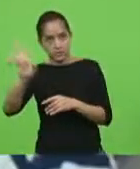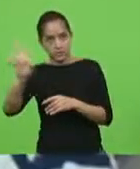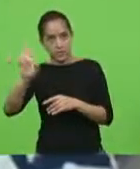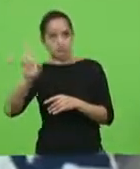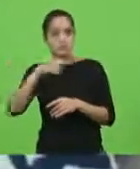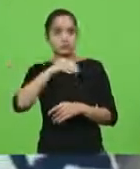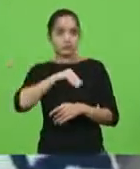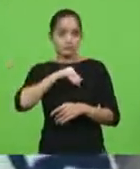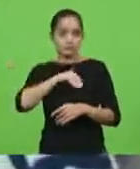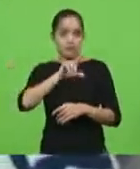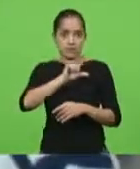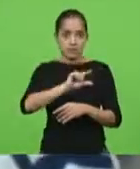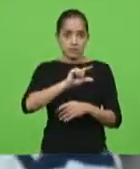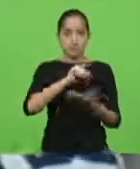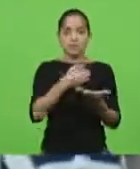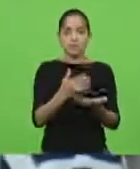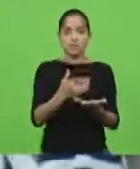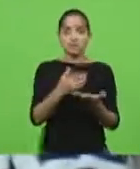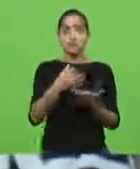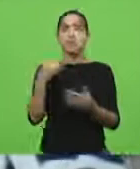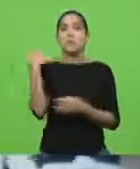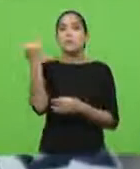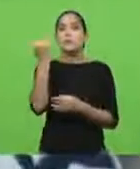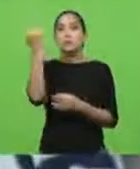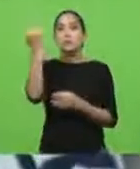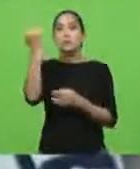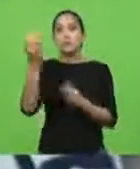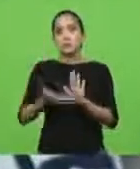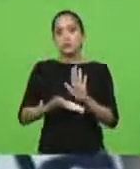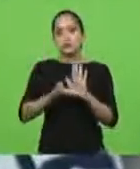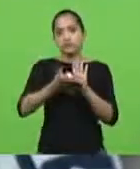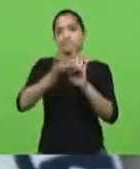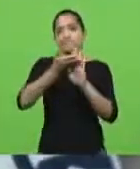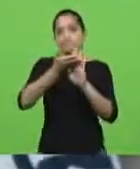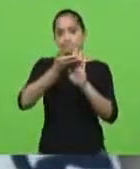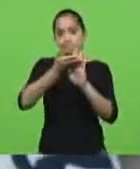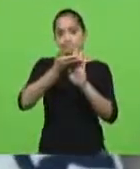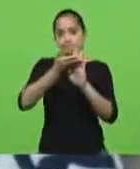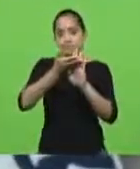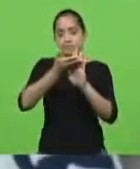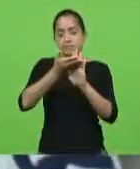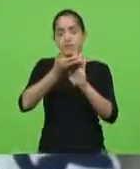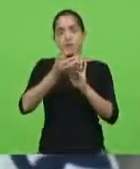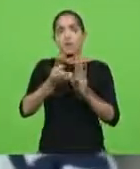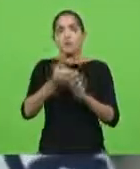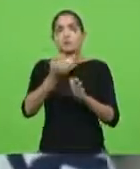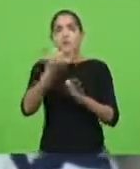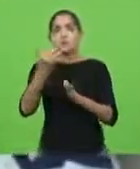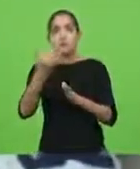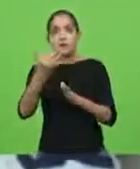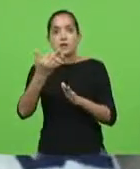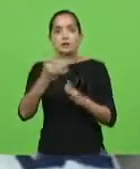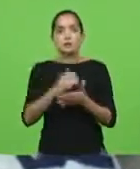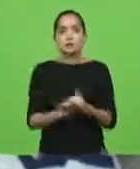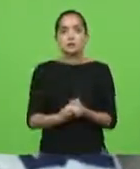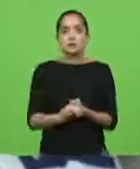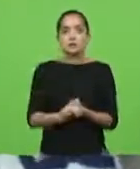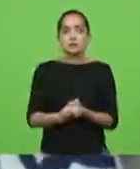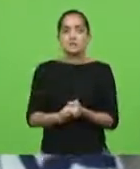É uma importante referência que puxa para cima os valores remuneratórios pagos aos catarinenses.